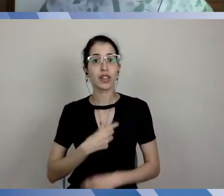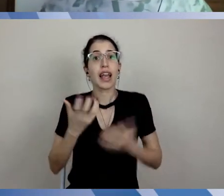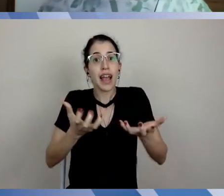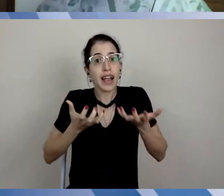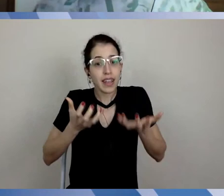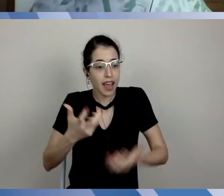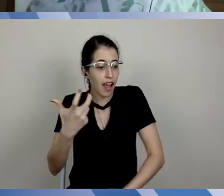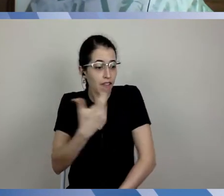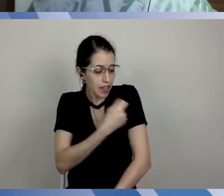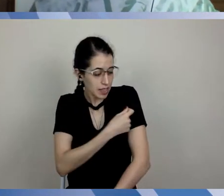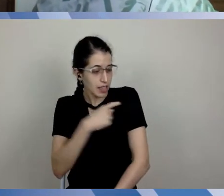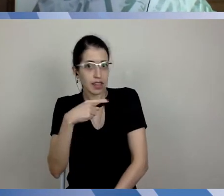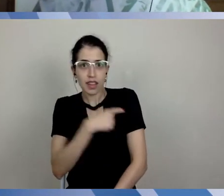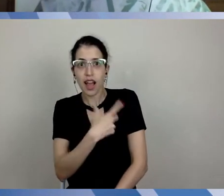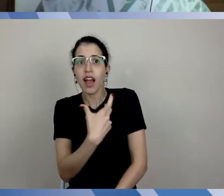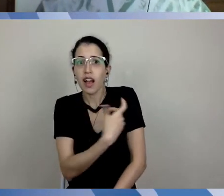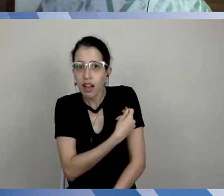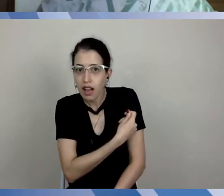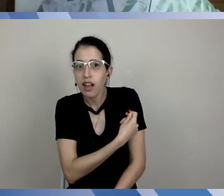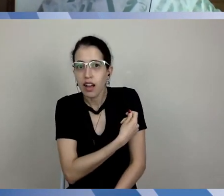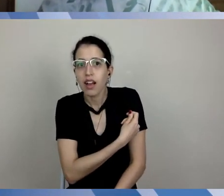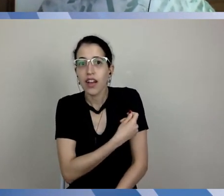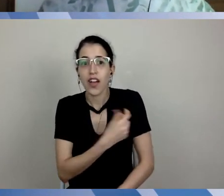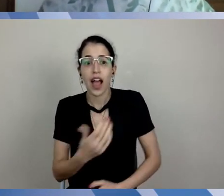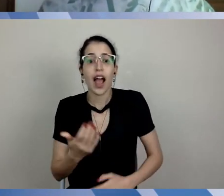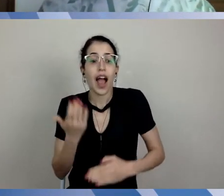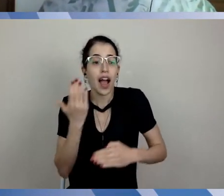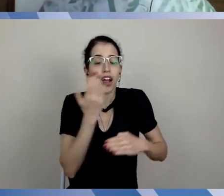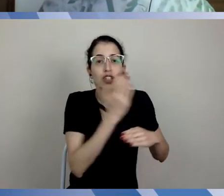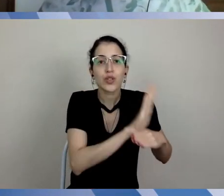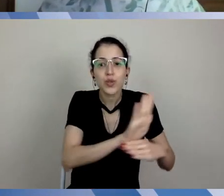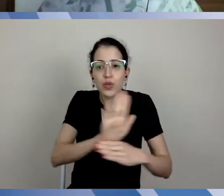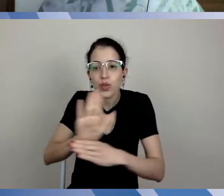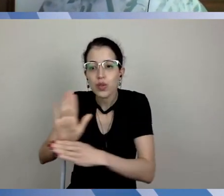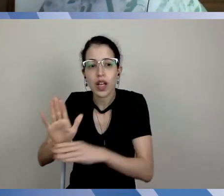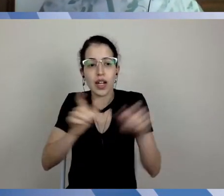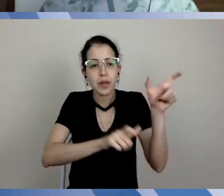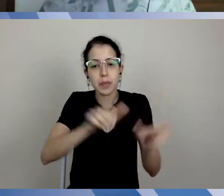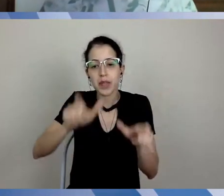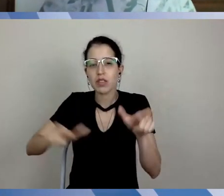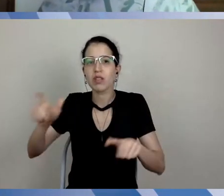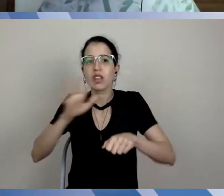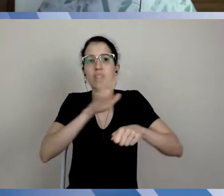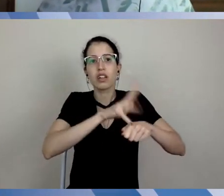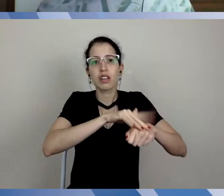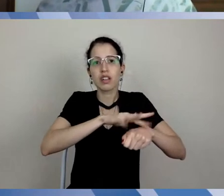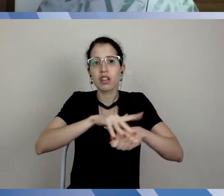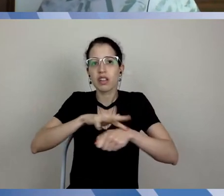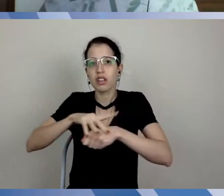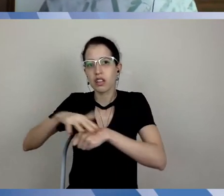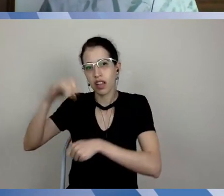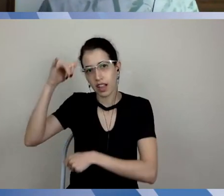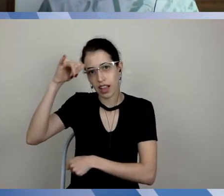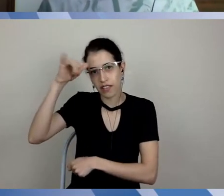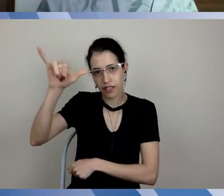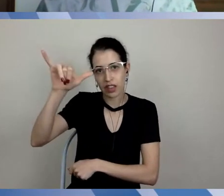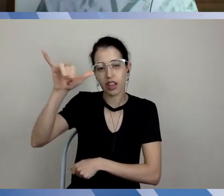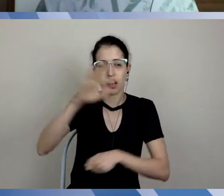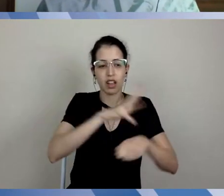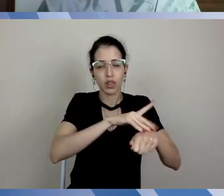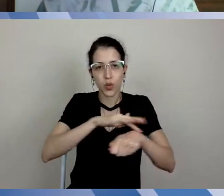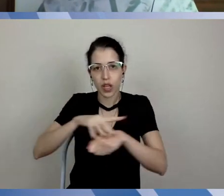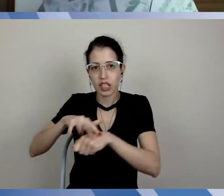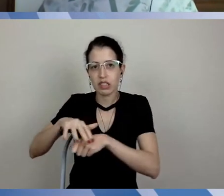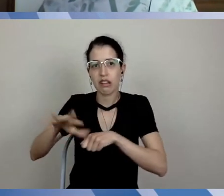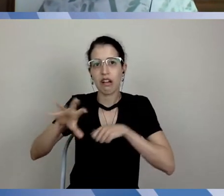um recurso para poder ajudar que as pessoas adoeçam menos no ambiente de trabalho, então nós vamos considerar